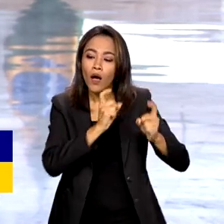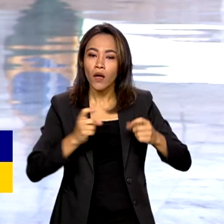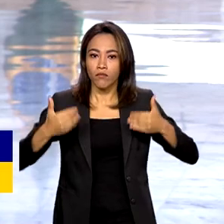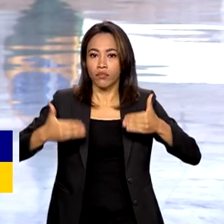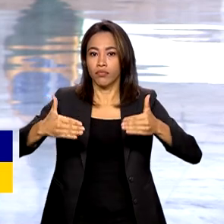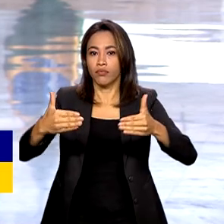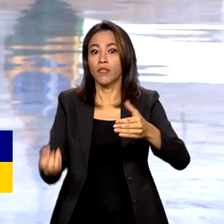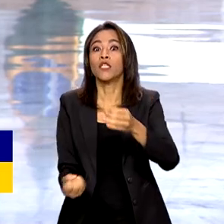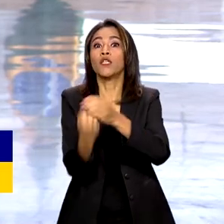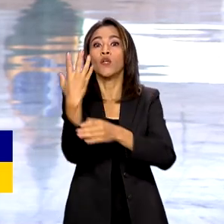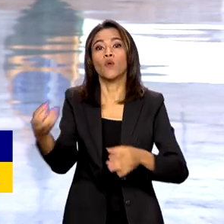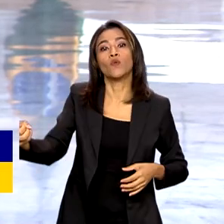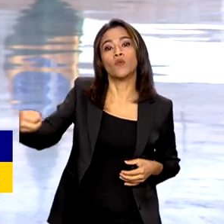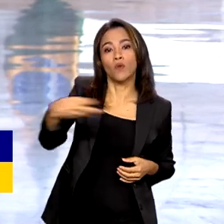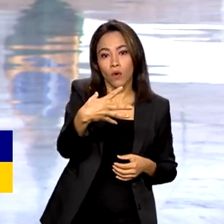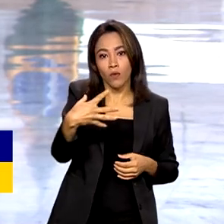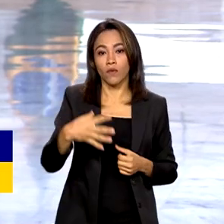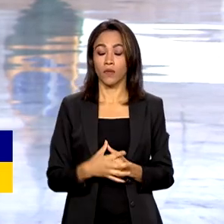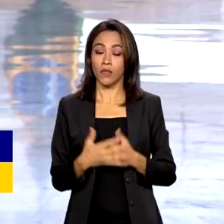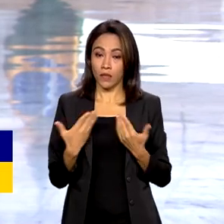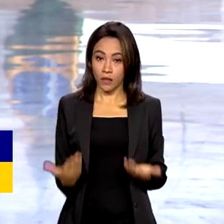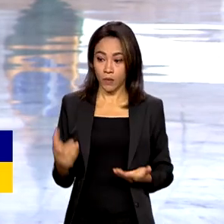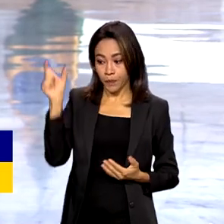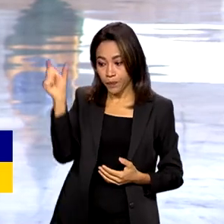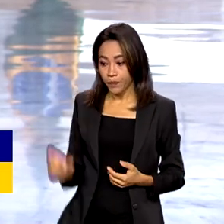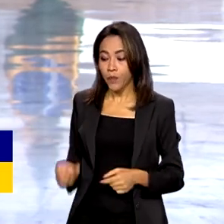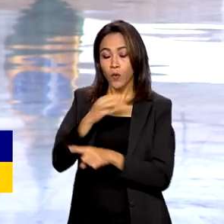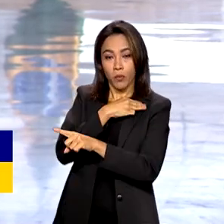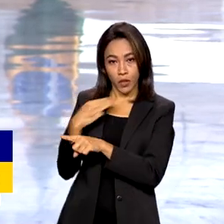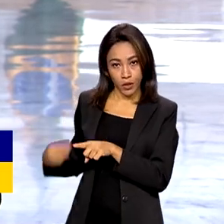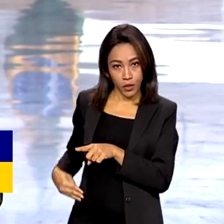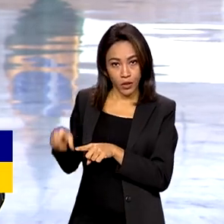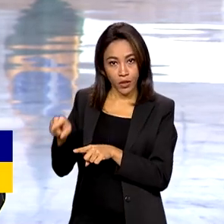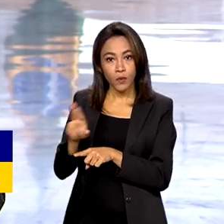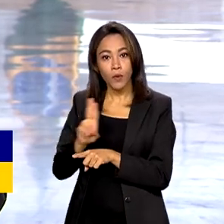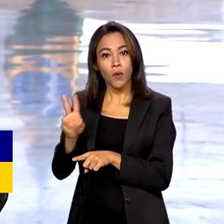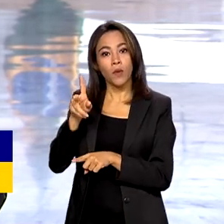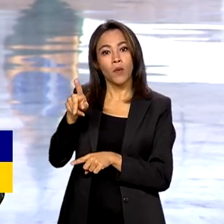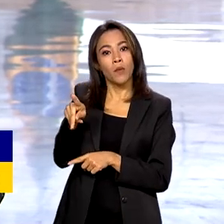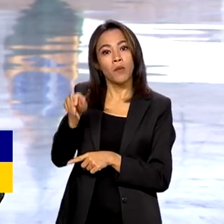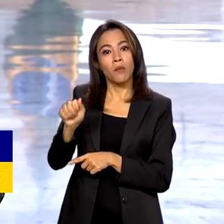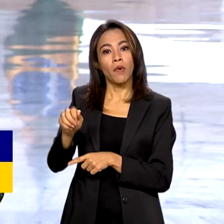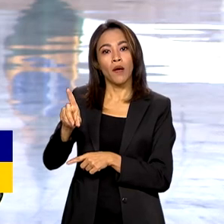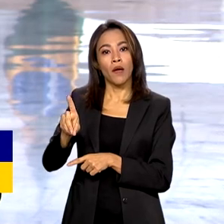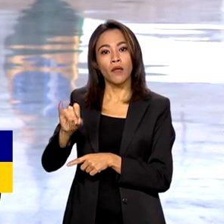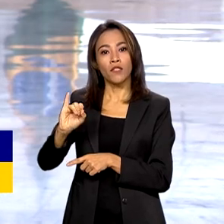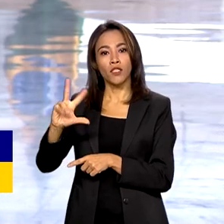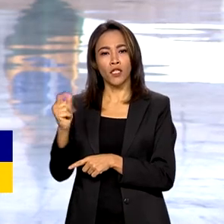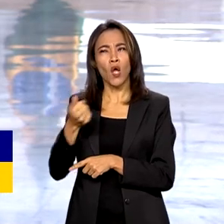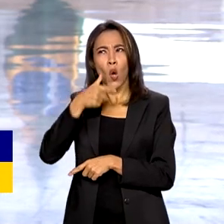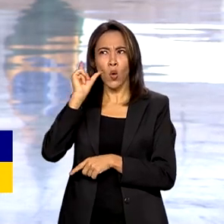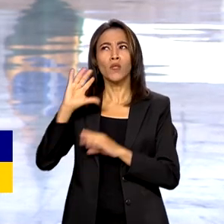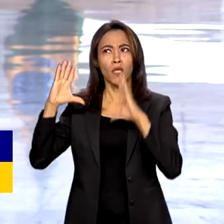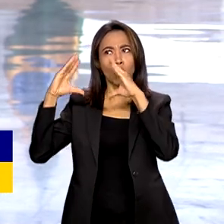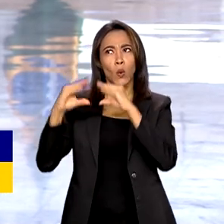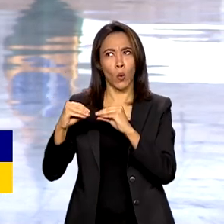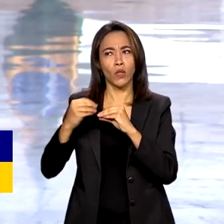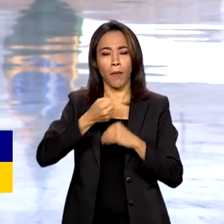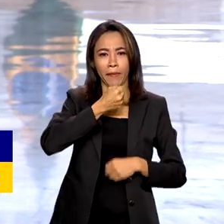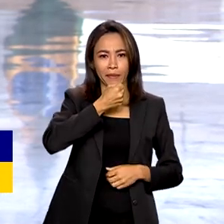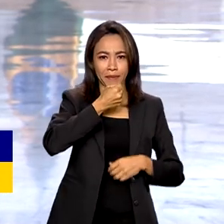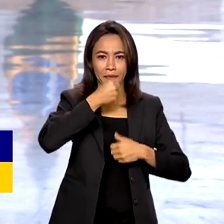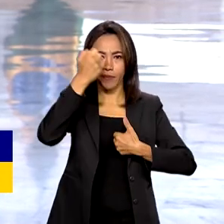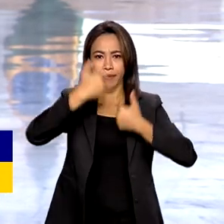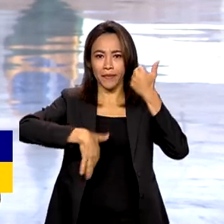criou novos ministérios. O ministro das Relações Institucionais, Alexandre Padilha, falou ontem à noite com a imprensa